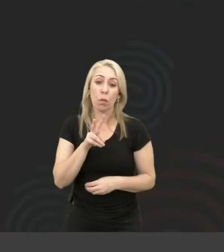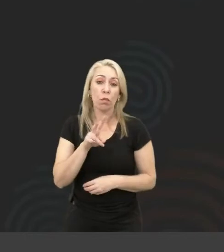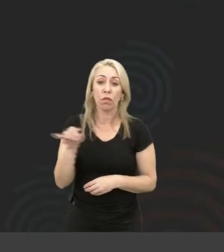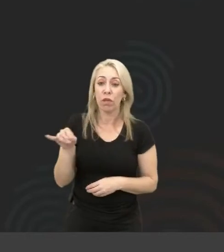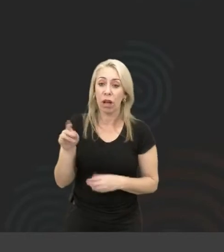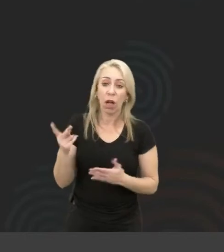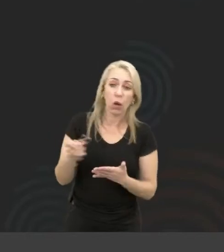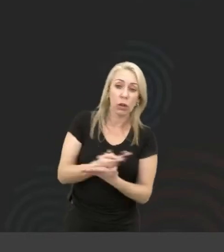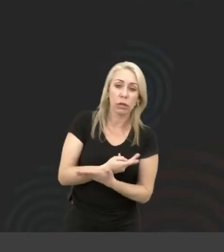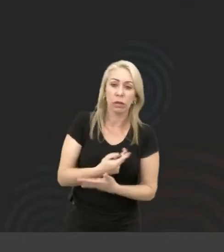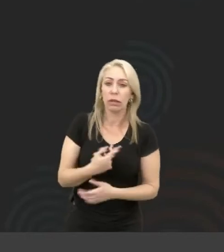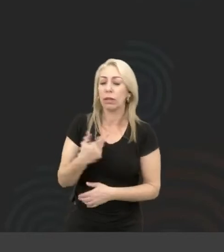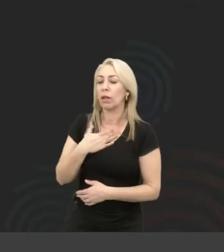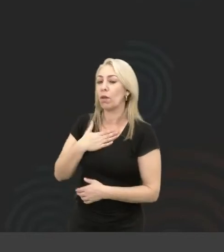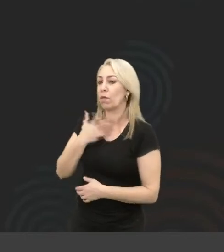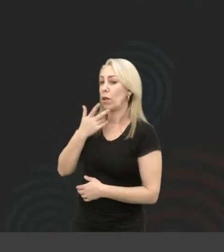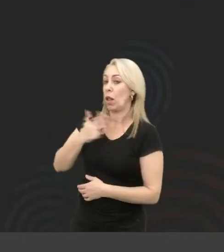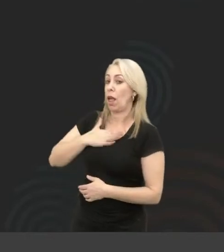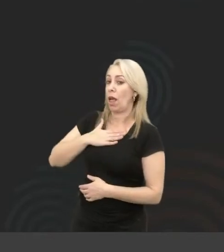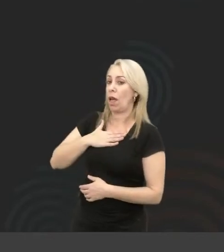digo, no meu caso, tá?